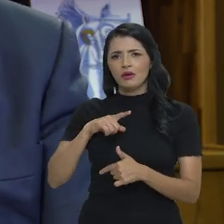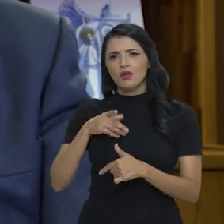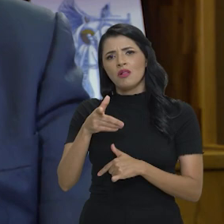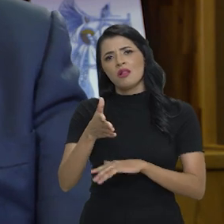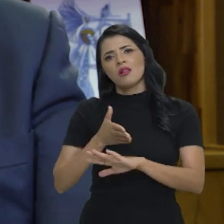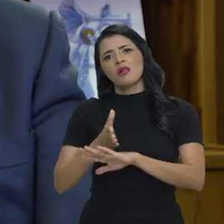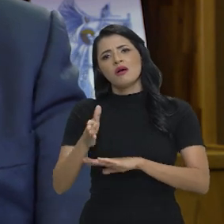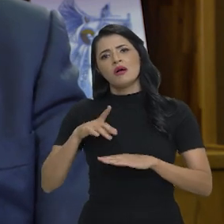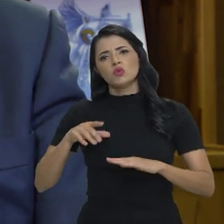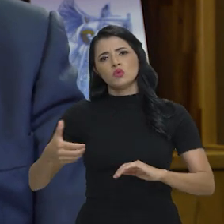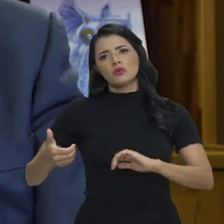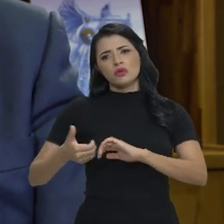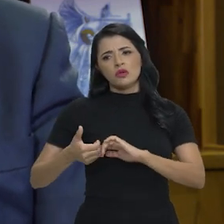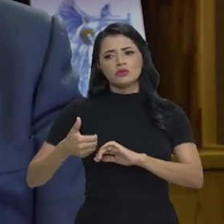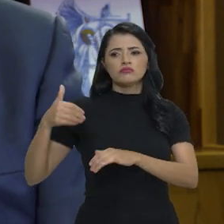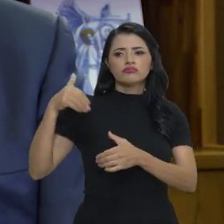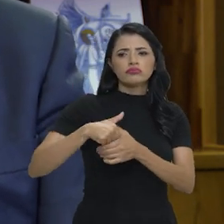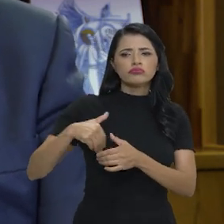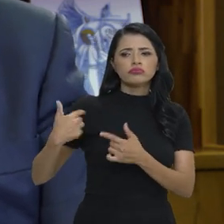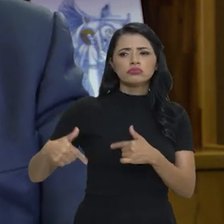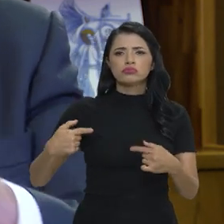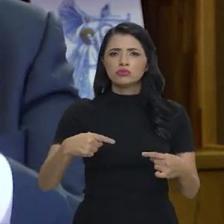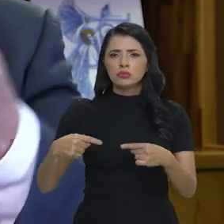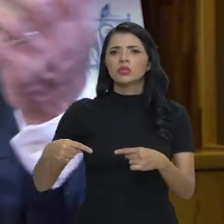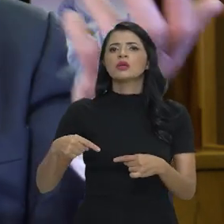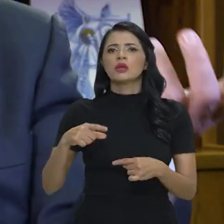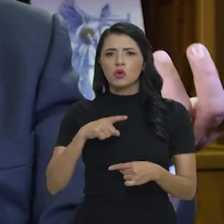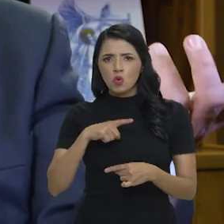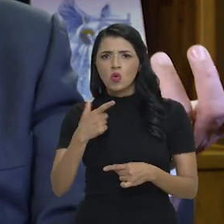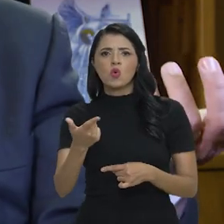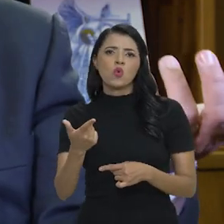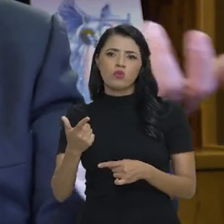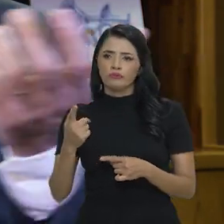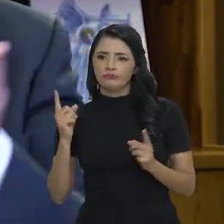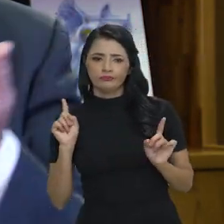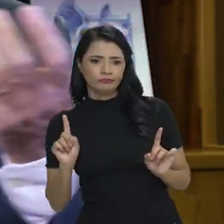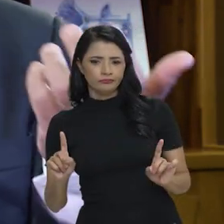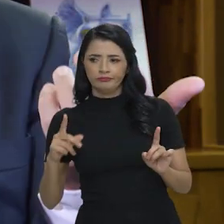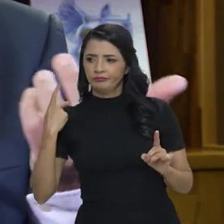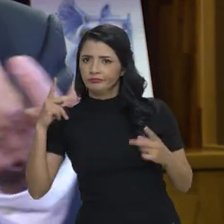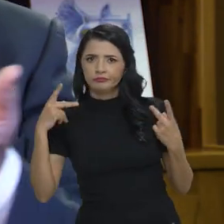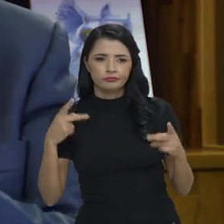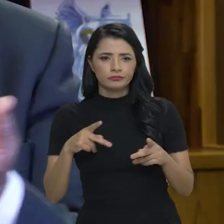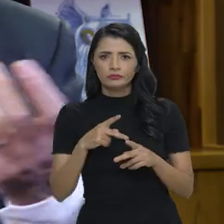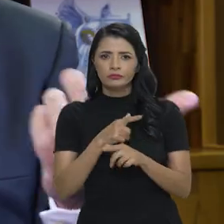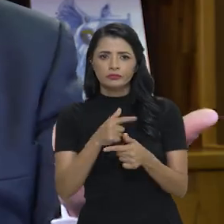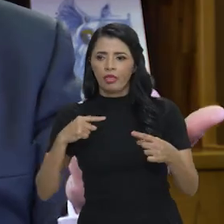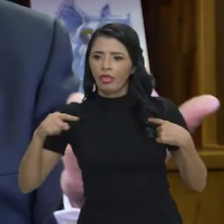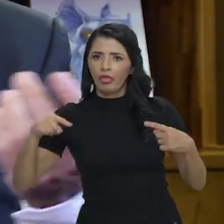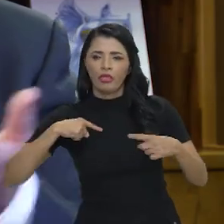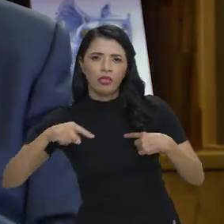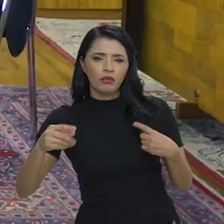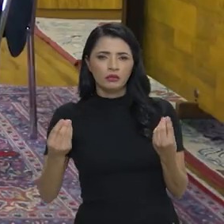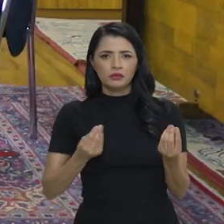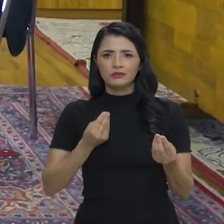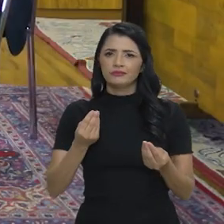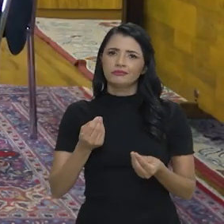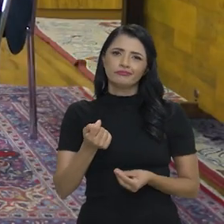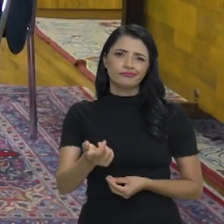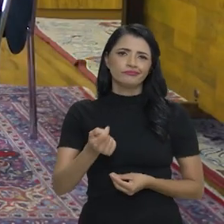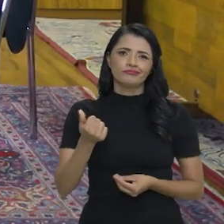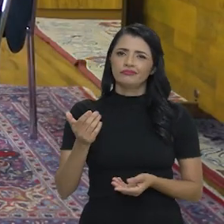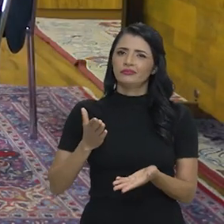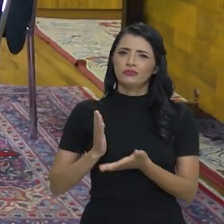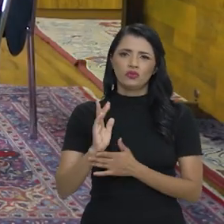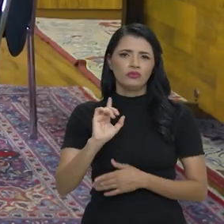chegar no Congresso Nacional com as partes brigando, sem entendimento, divergindo, tem